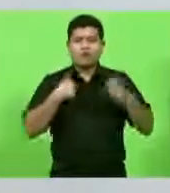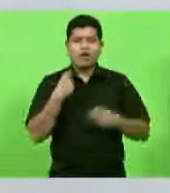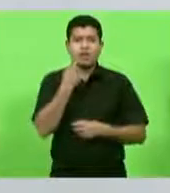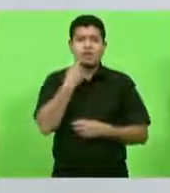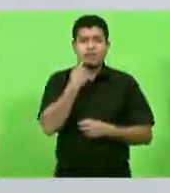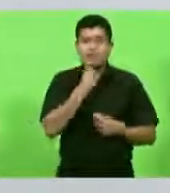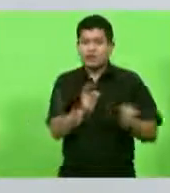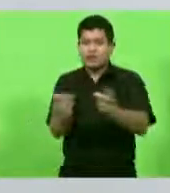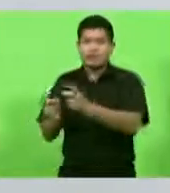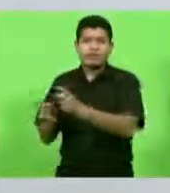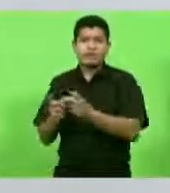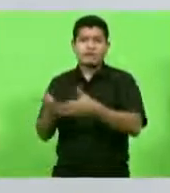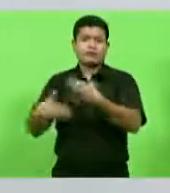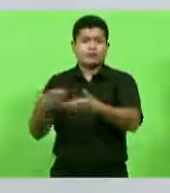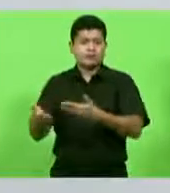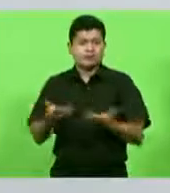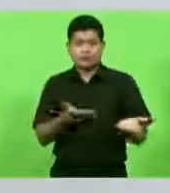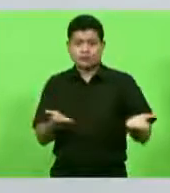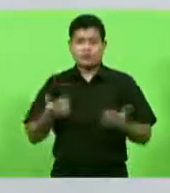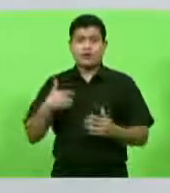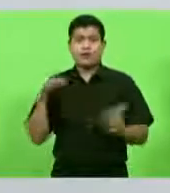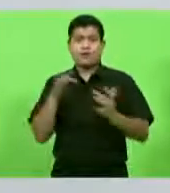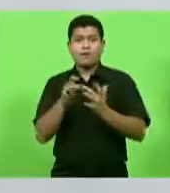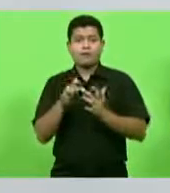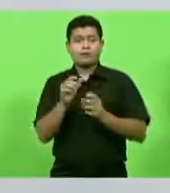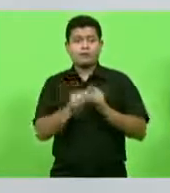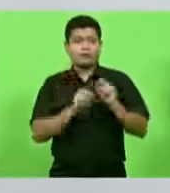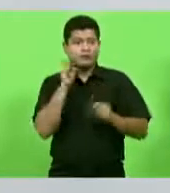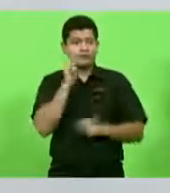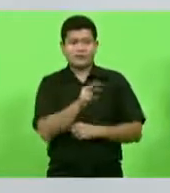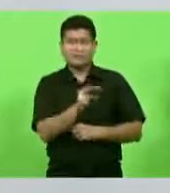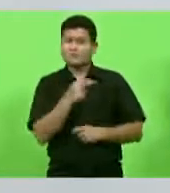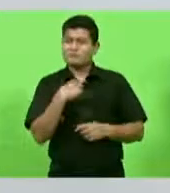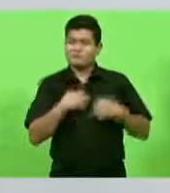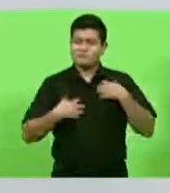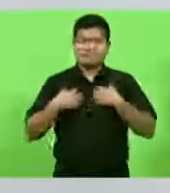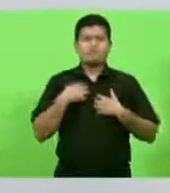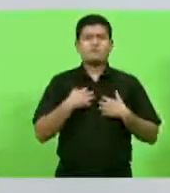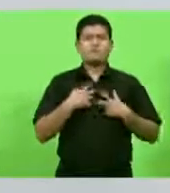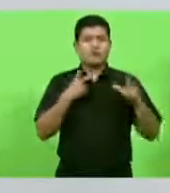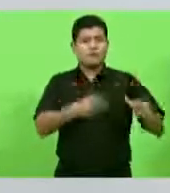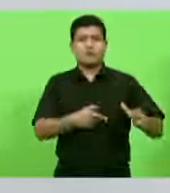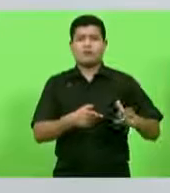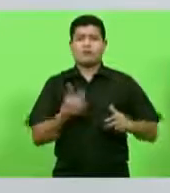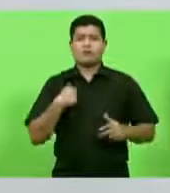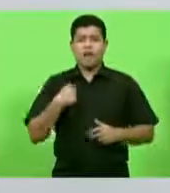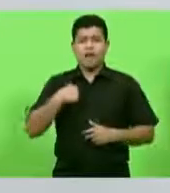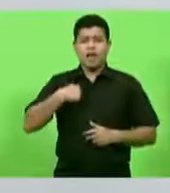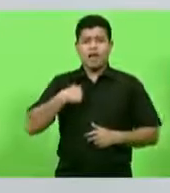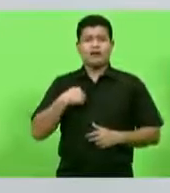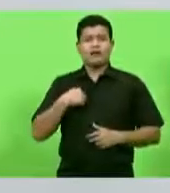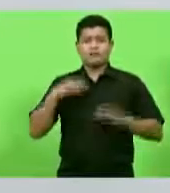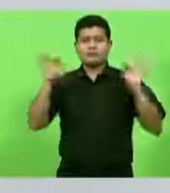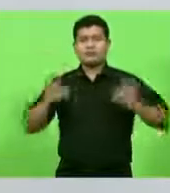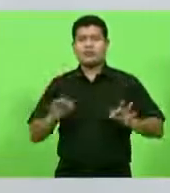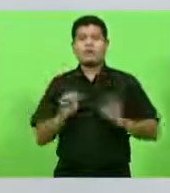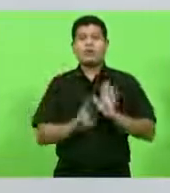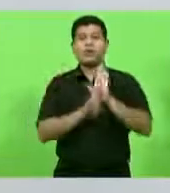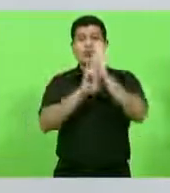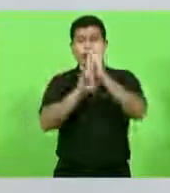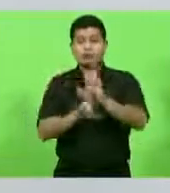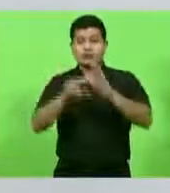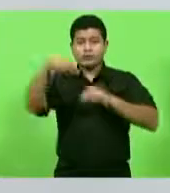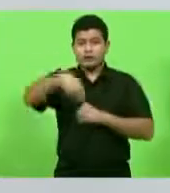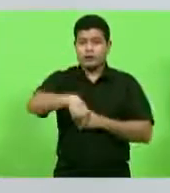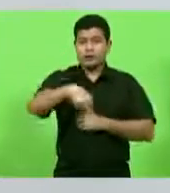esse contato humano, a gente sente a frustração, e eu fico feliz de ser uma voz do pescador catarinense, entre tantas